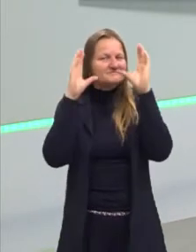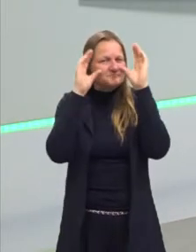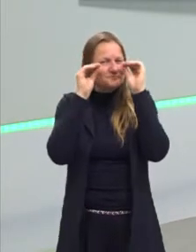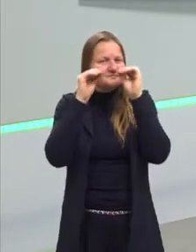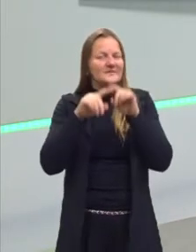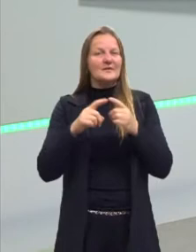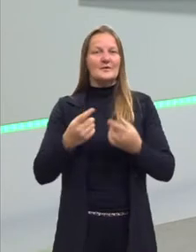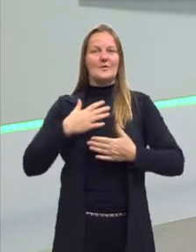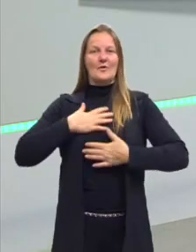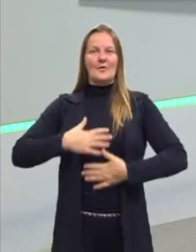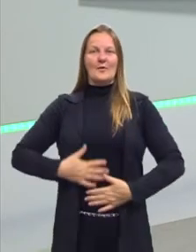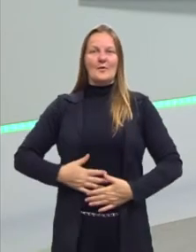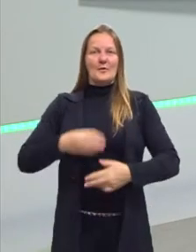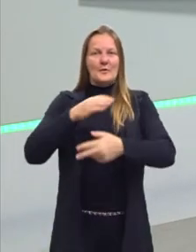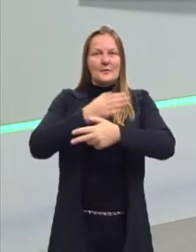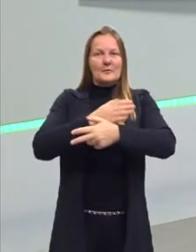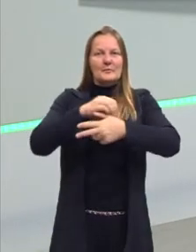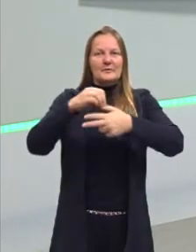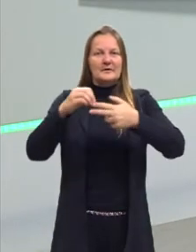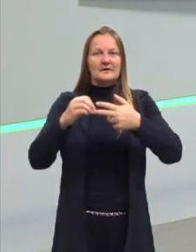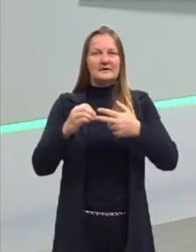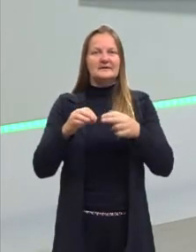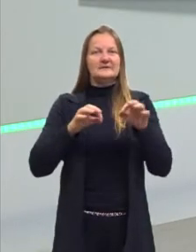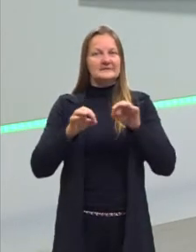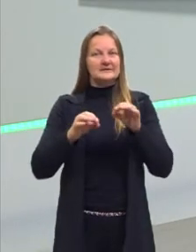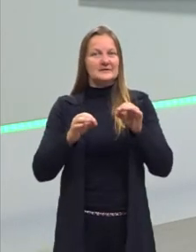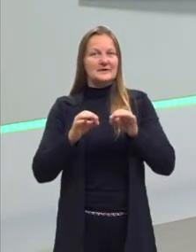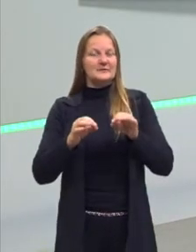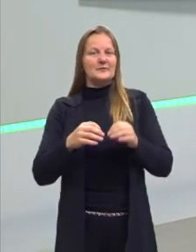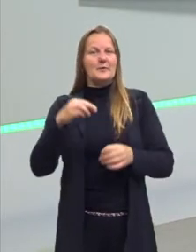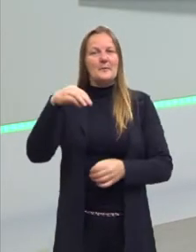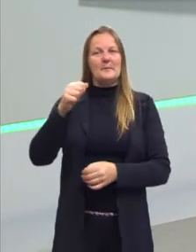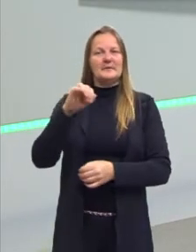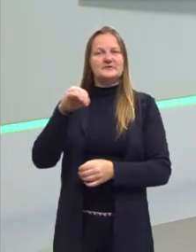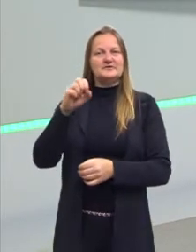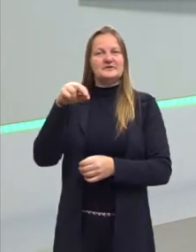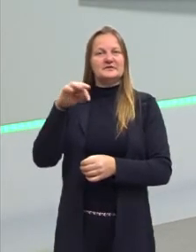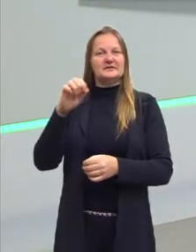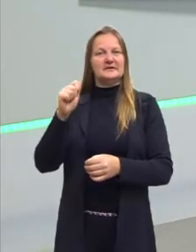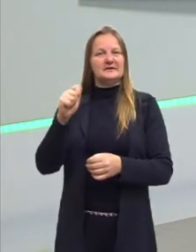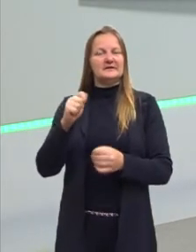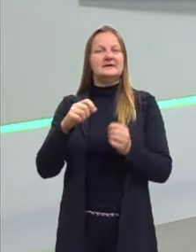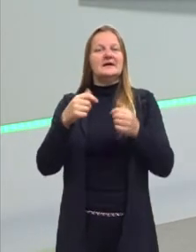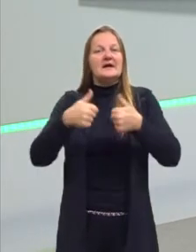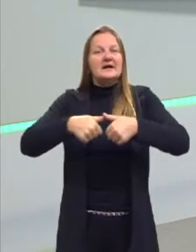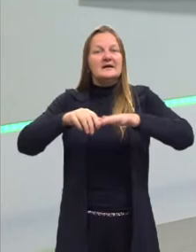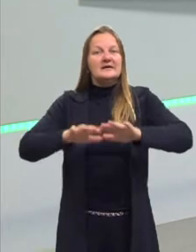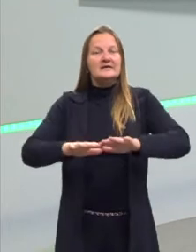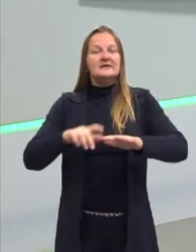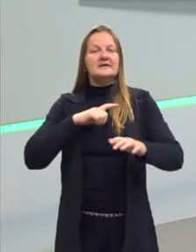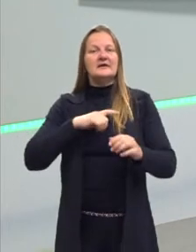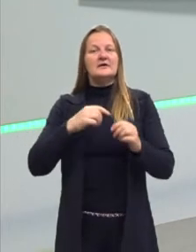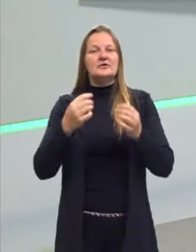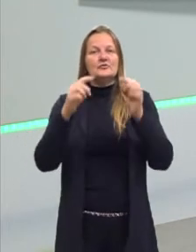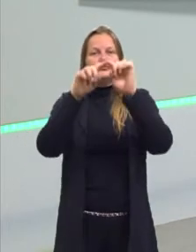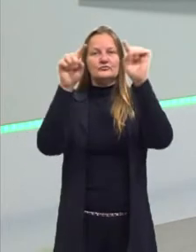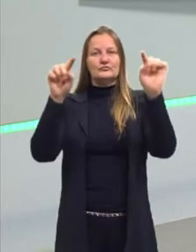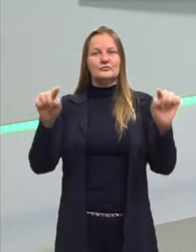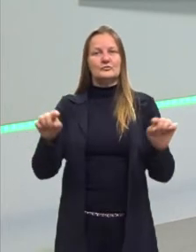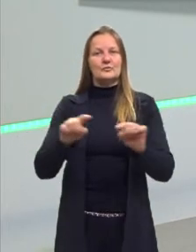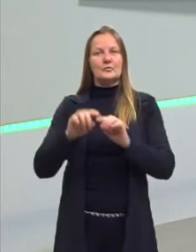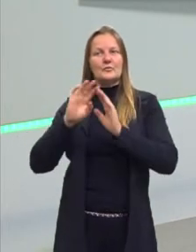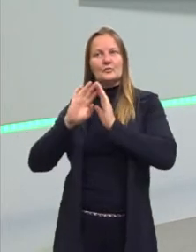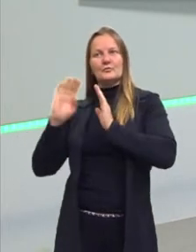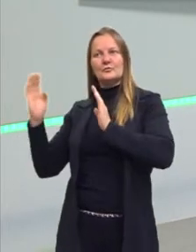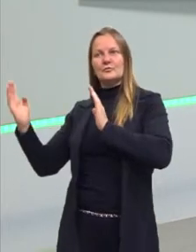Estou vestindo a camiseta do Pré-ENEM, do programa, de cor magenta. Aqui no estúdio temos um monitor, temos um painel